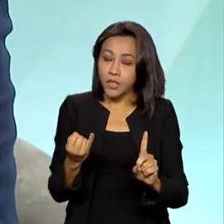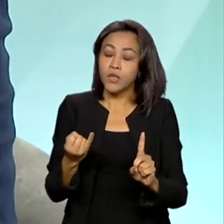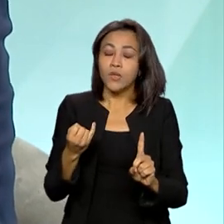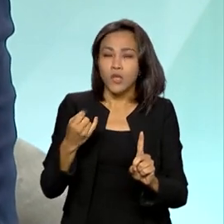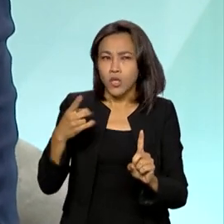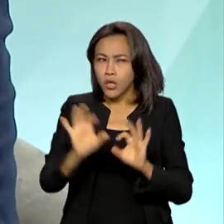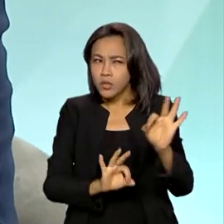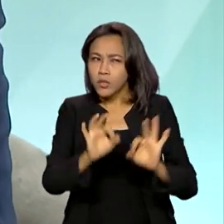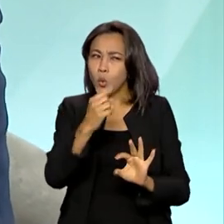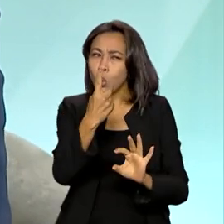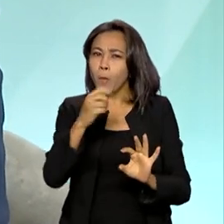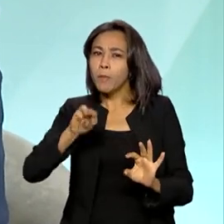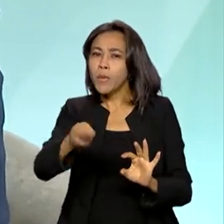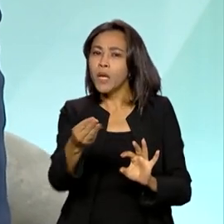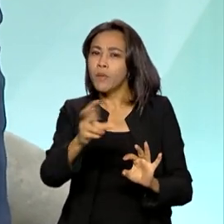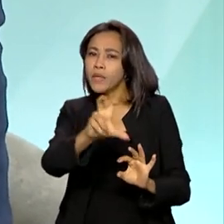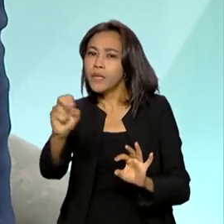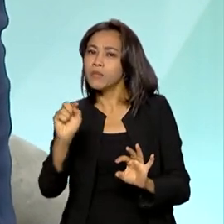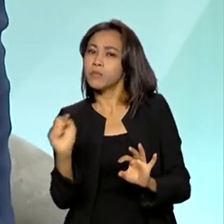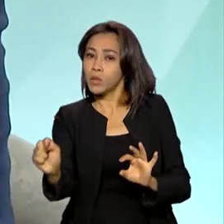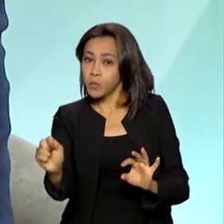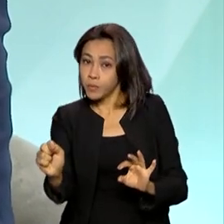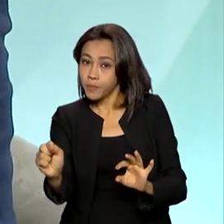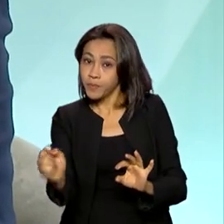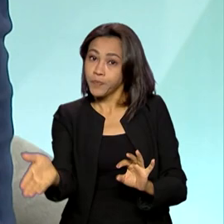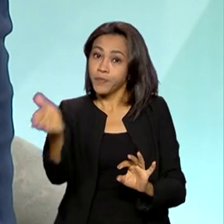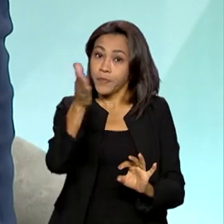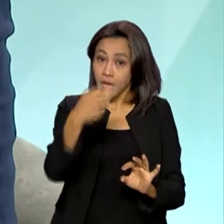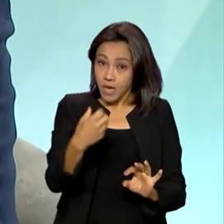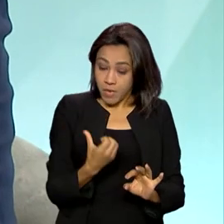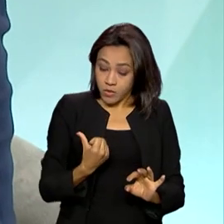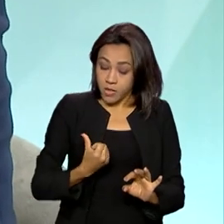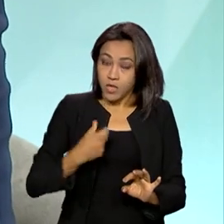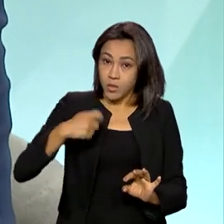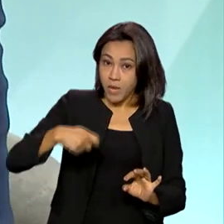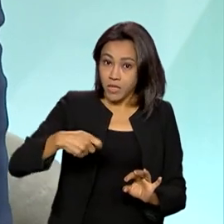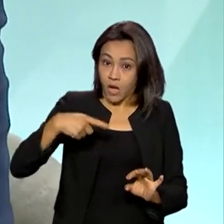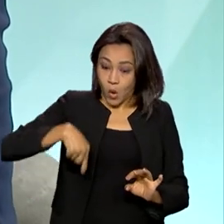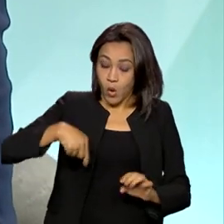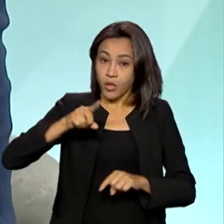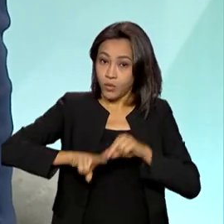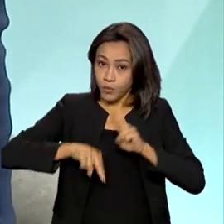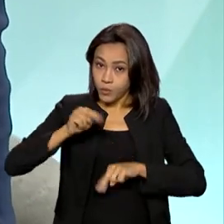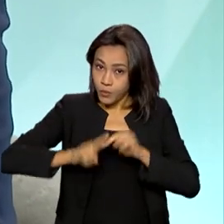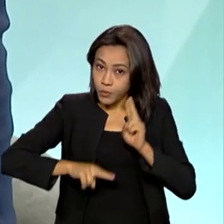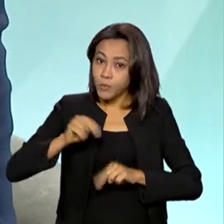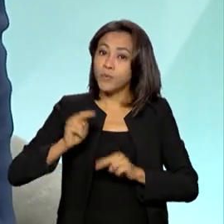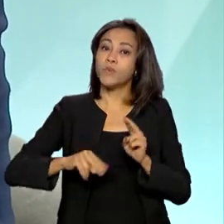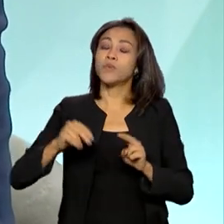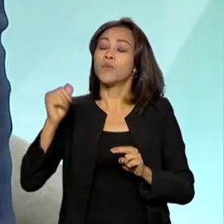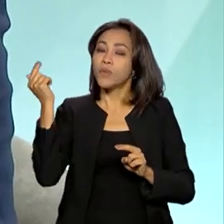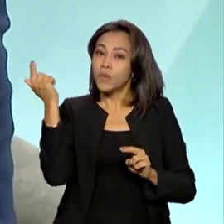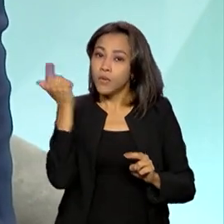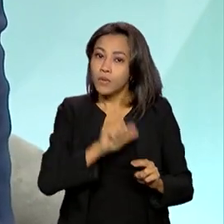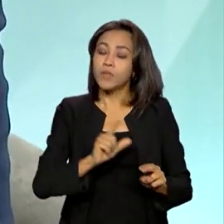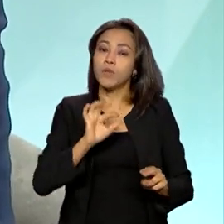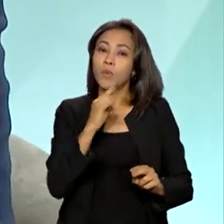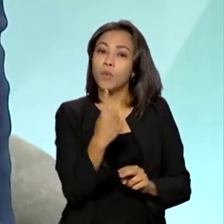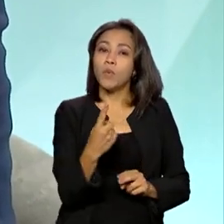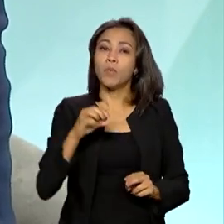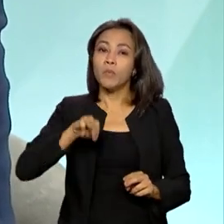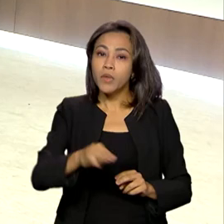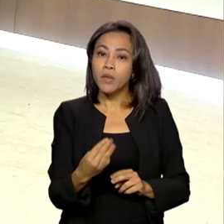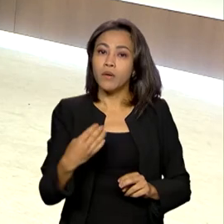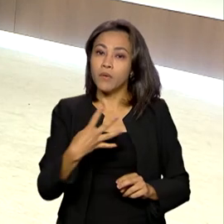projeção de 1,5 milhão. Mas no sexto mês, que foi agora junho, nós já chegamos a praticamente 1,4